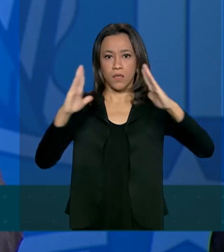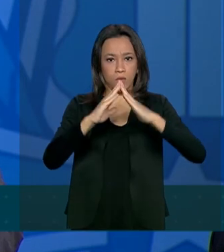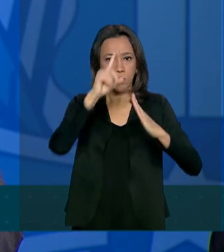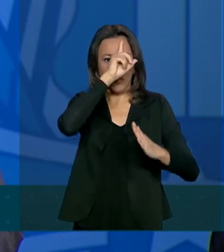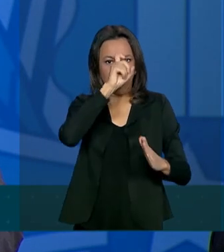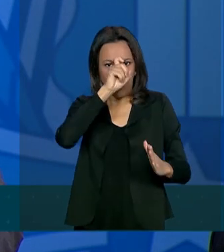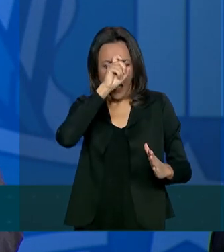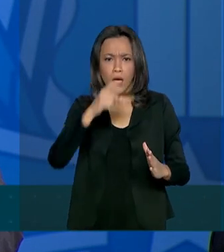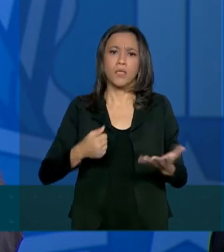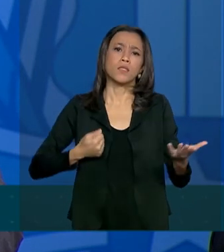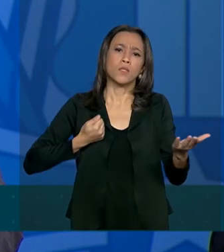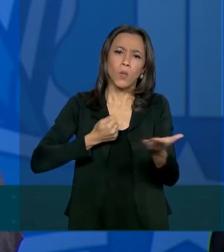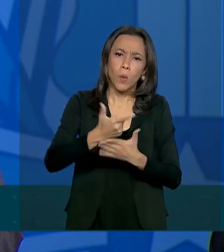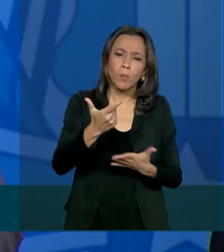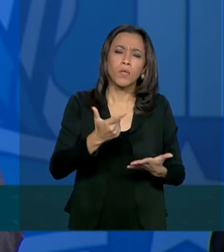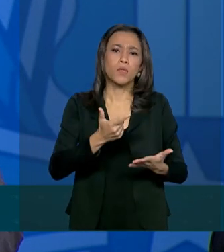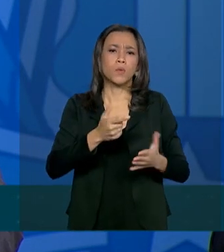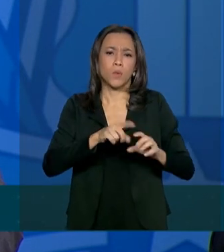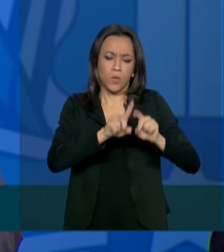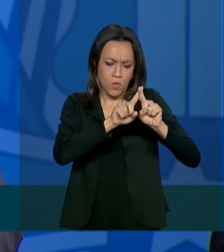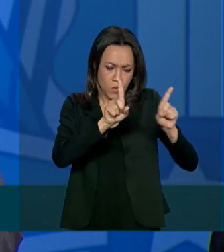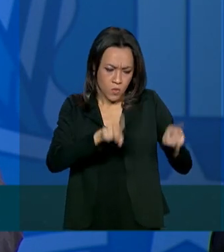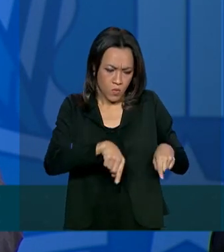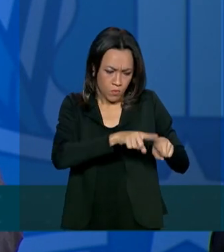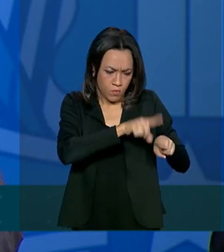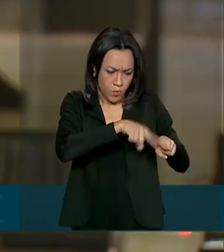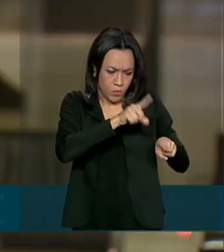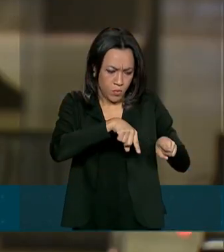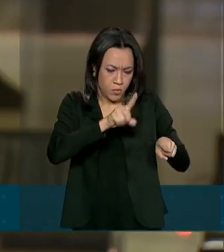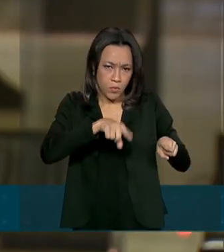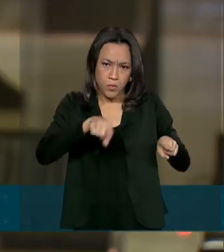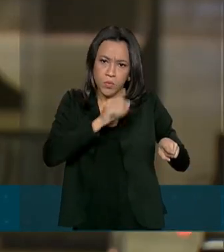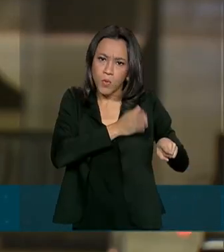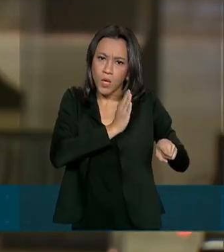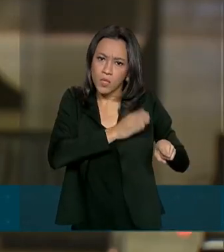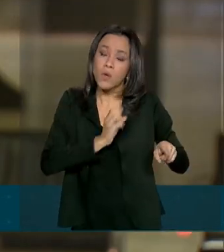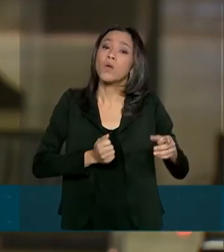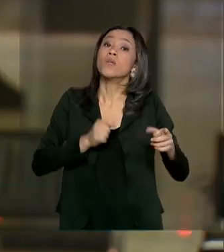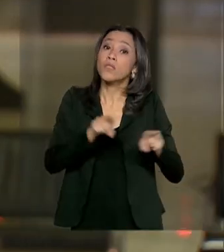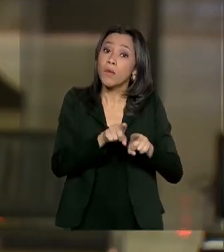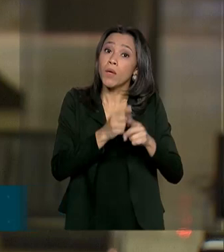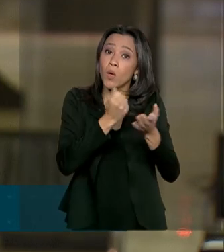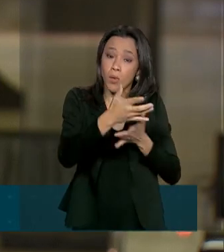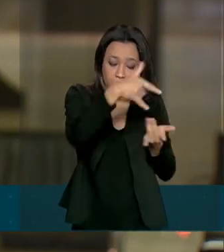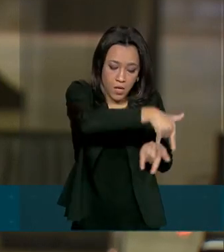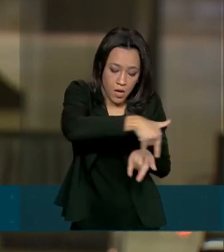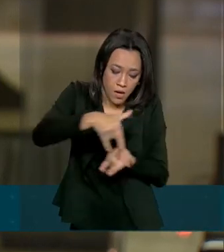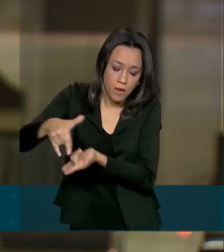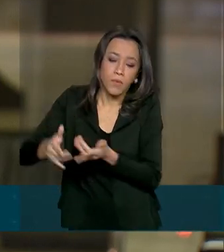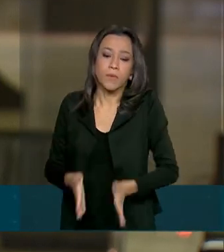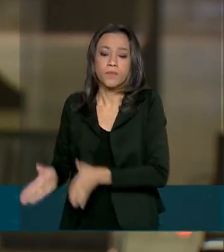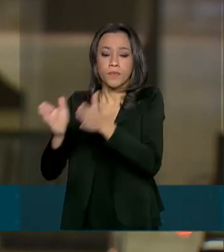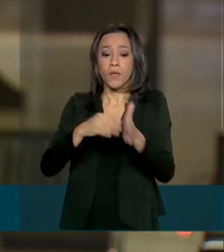adquirindo monitores cardíacos, leitos e etc. O Ministério também distribuiu 4